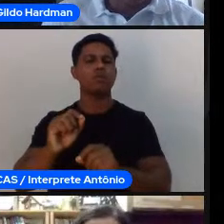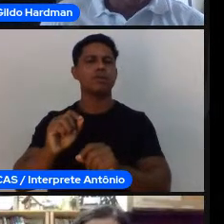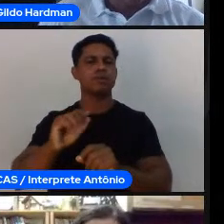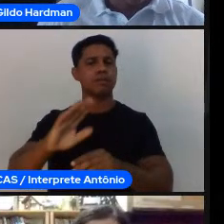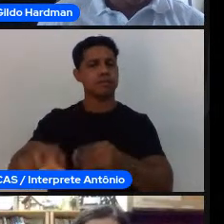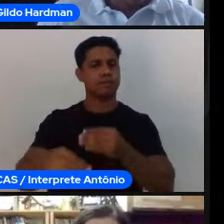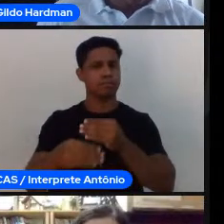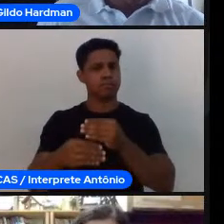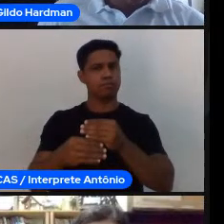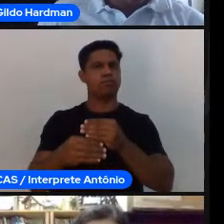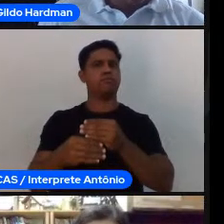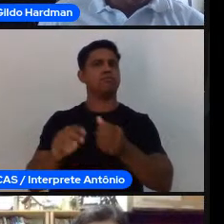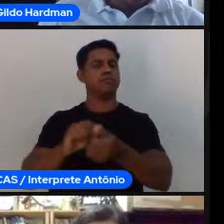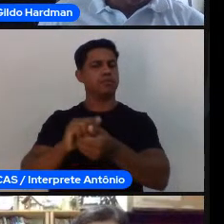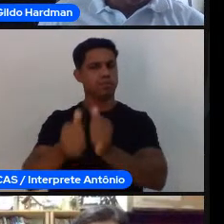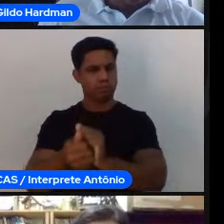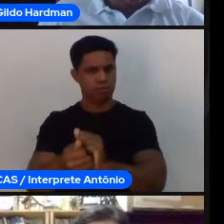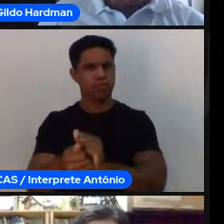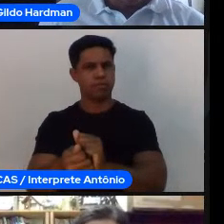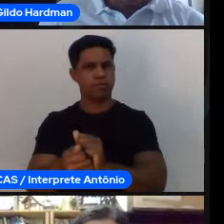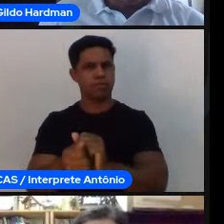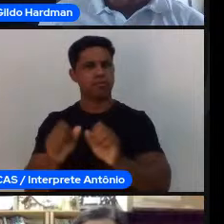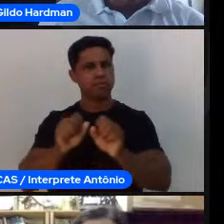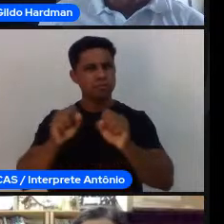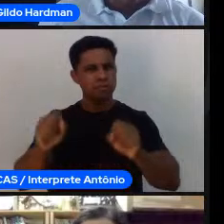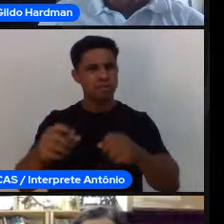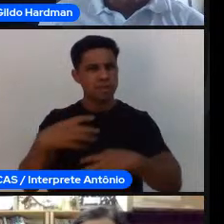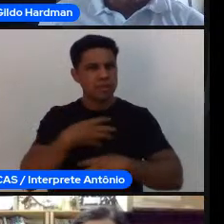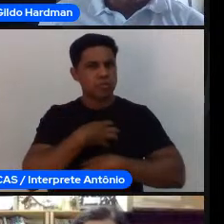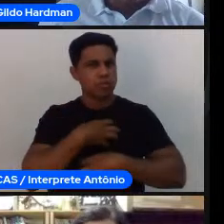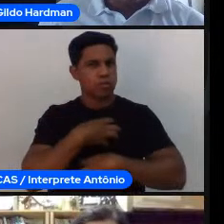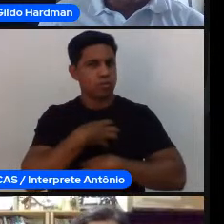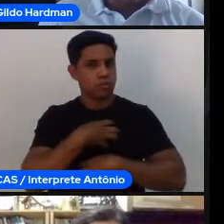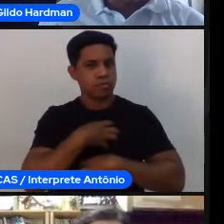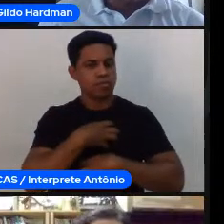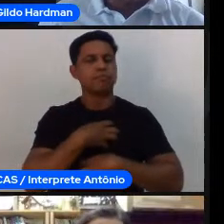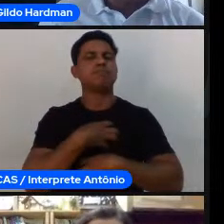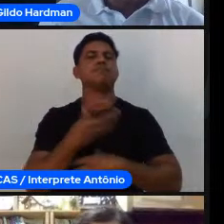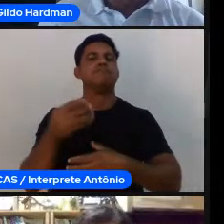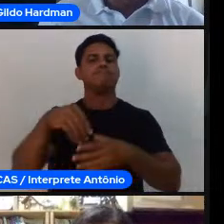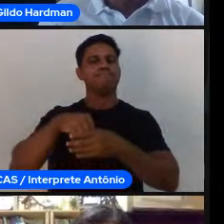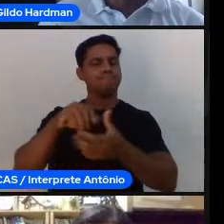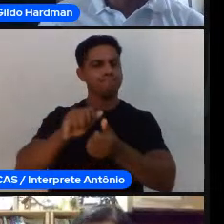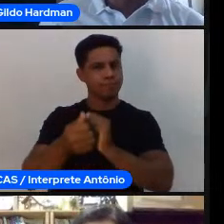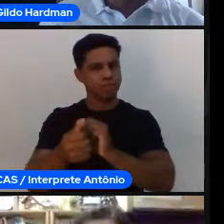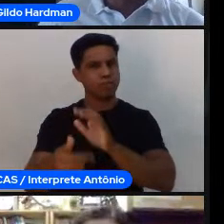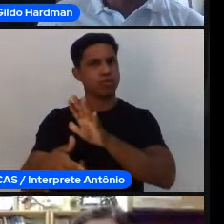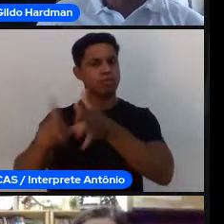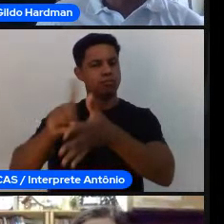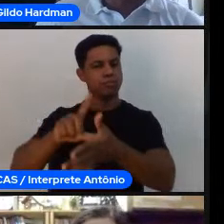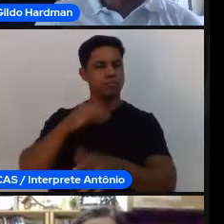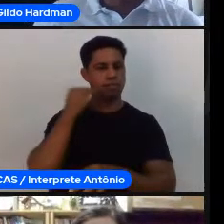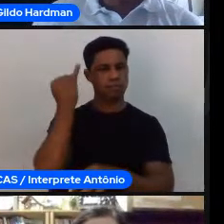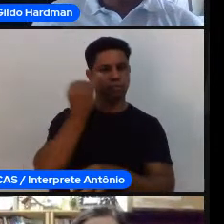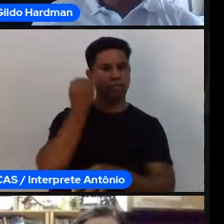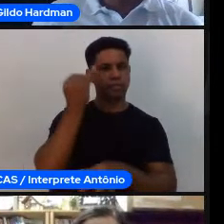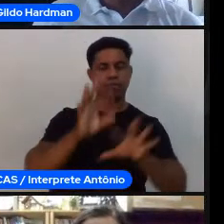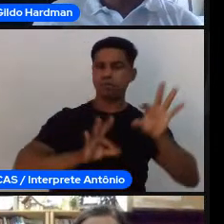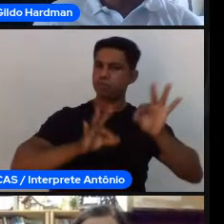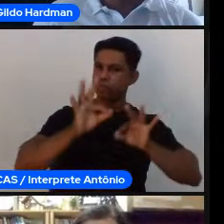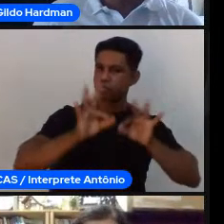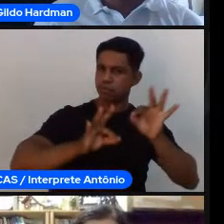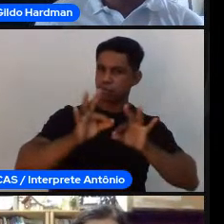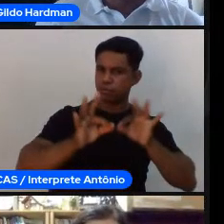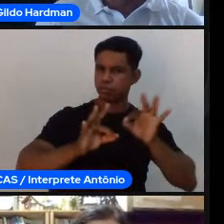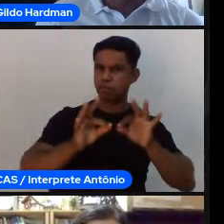emocionais, né? Por isso é importante a gente promover e planejar também para aplicar a questão de valores e